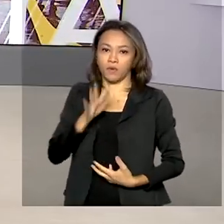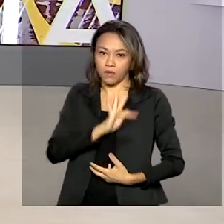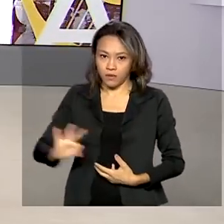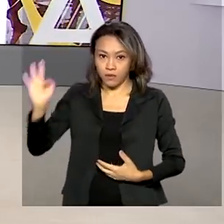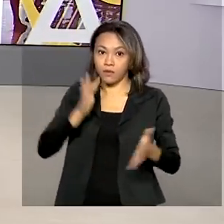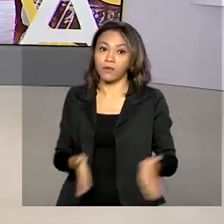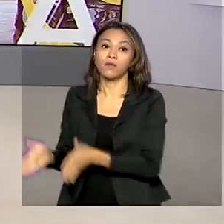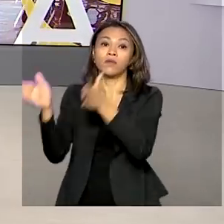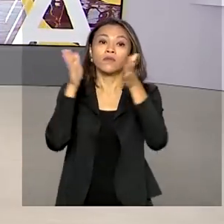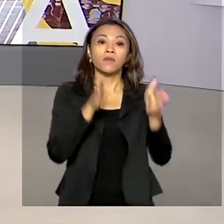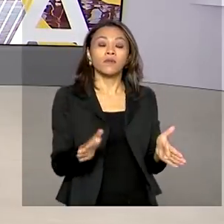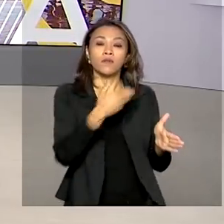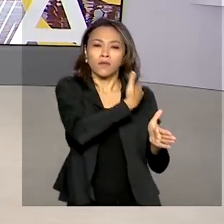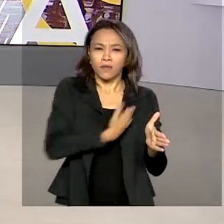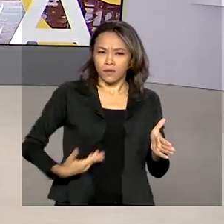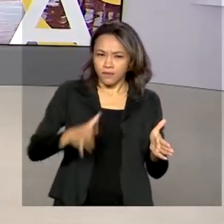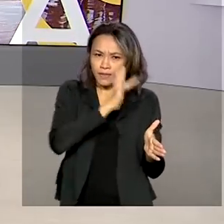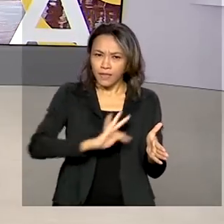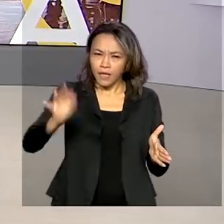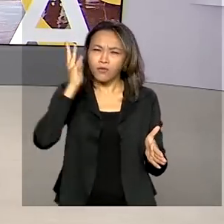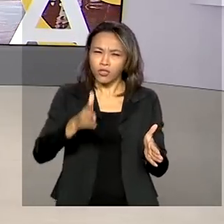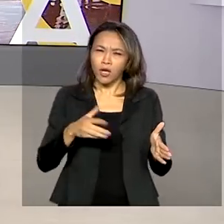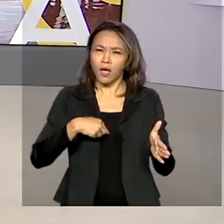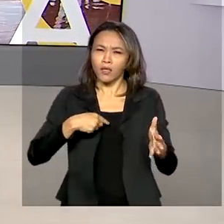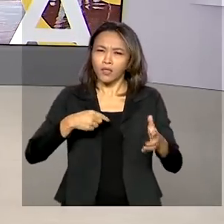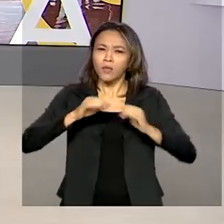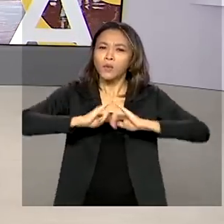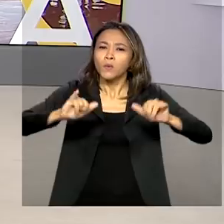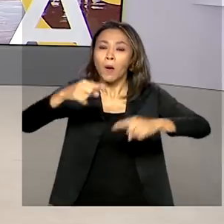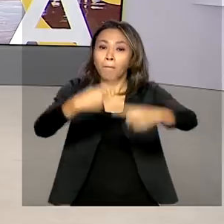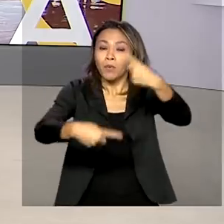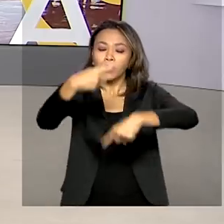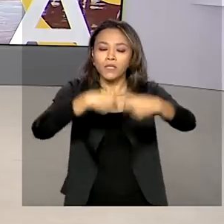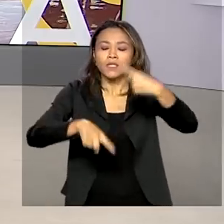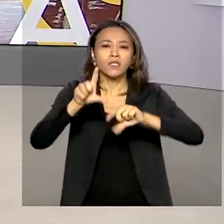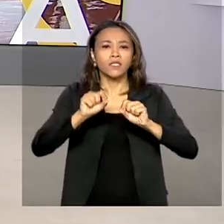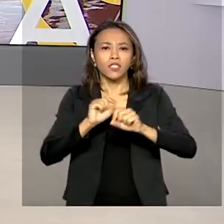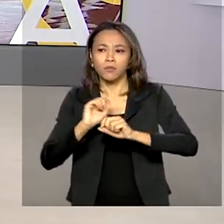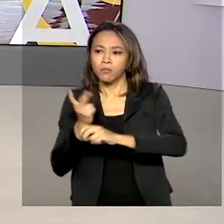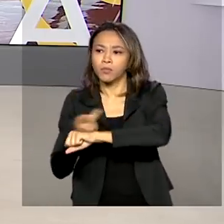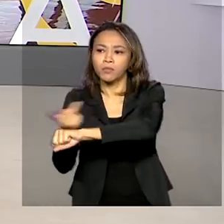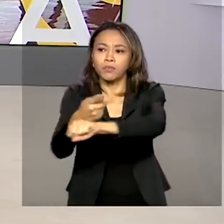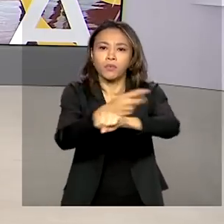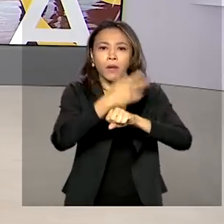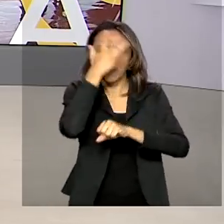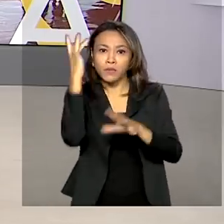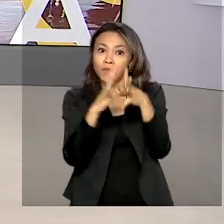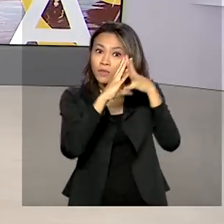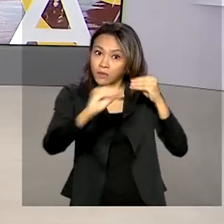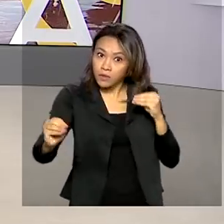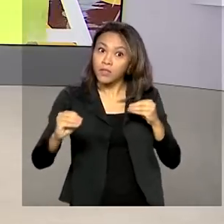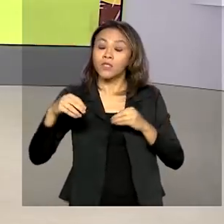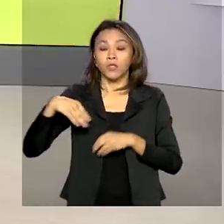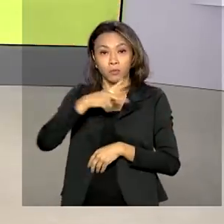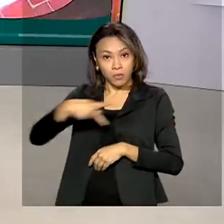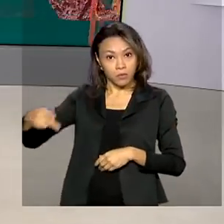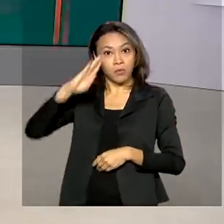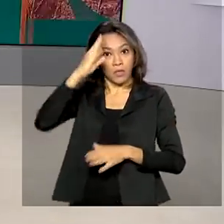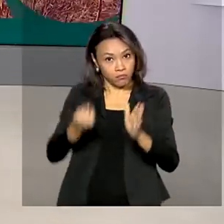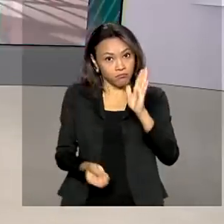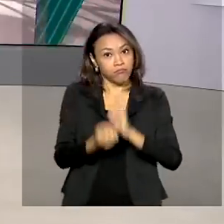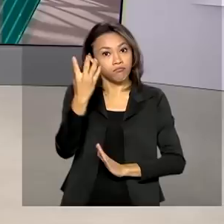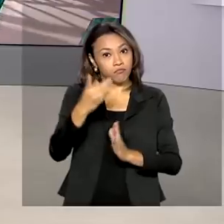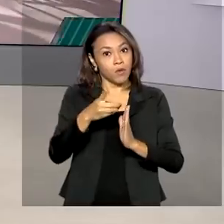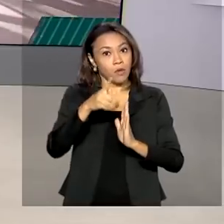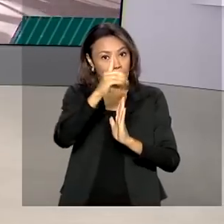política nacional de busca de pessoas desaparecidas com um decreto assinado pelo presidente Jair Bolsonaro que criou o Comitê Gestor